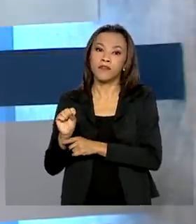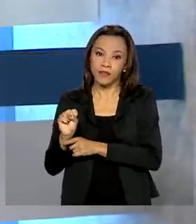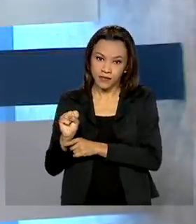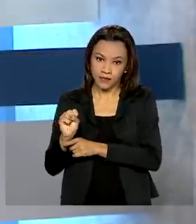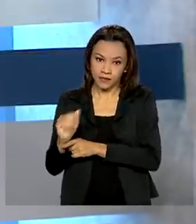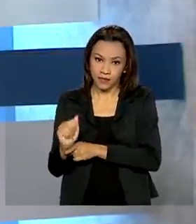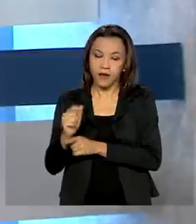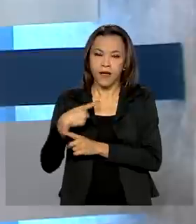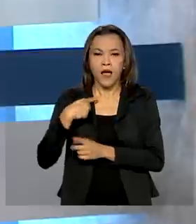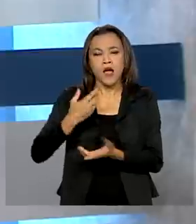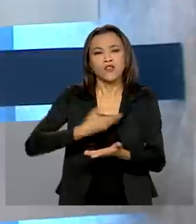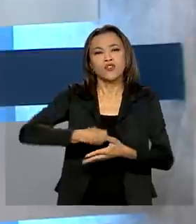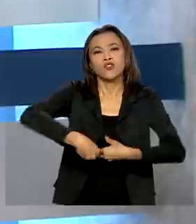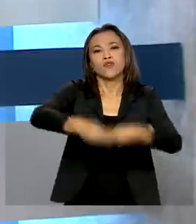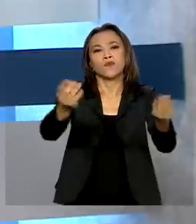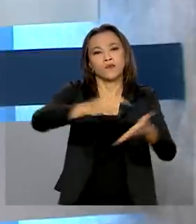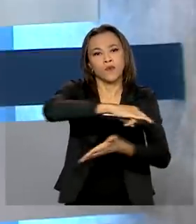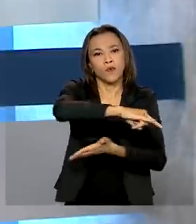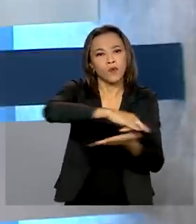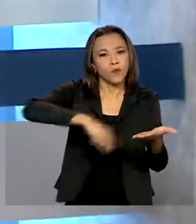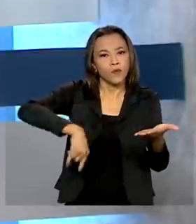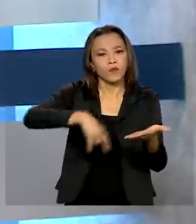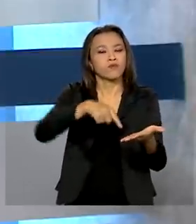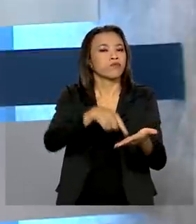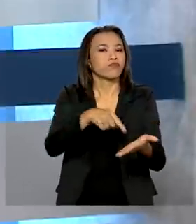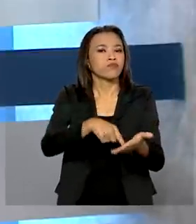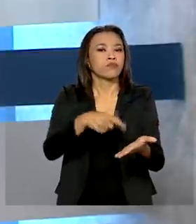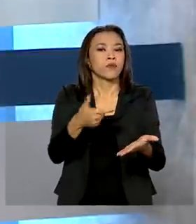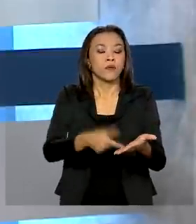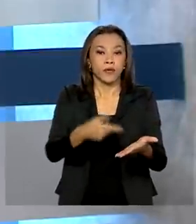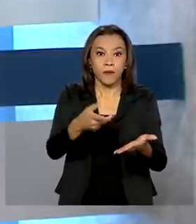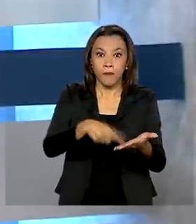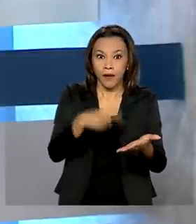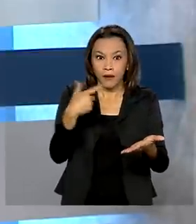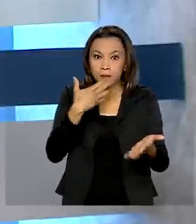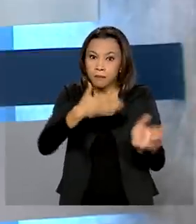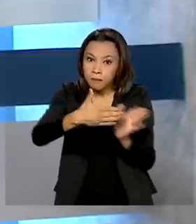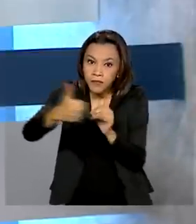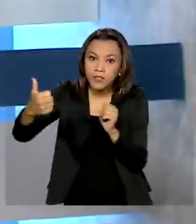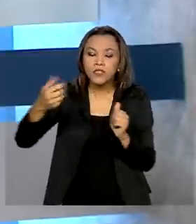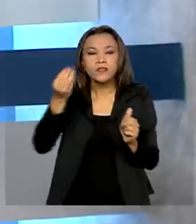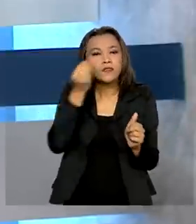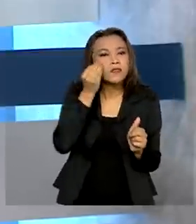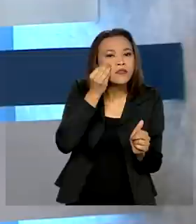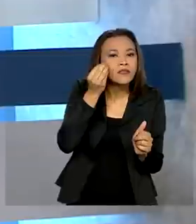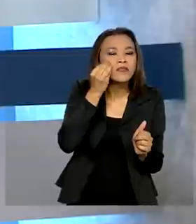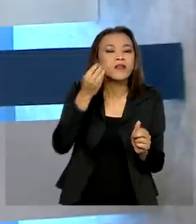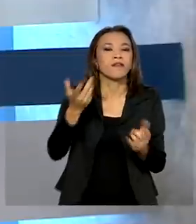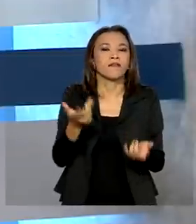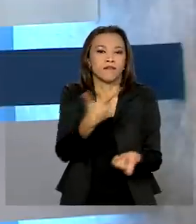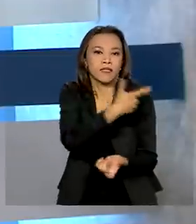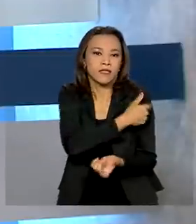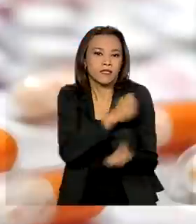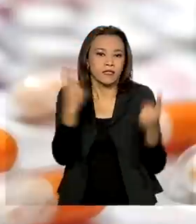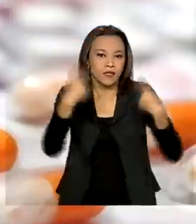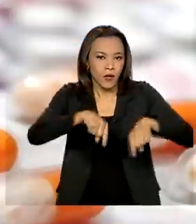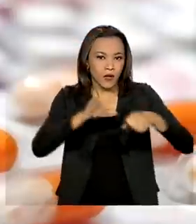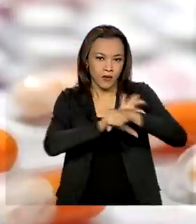para orientar empresas que querem pedir autorização temporária para vacinas experimentais contra a Covid-19.